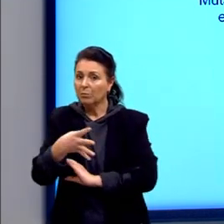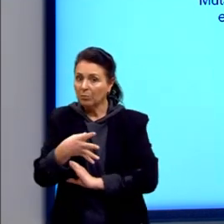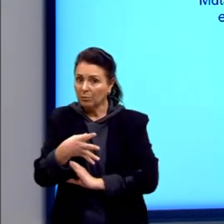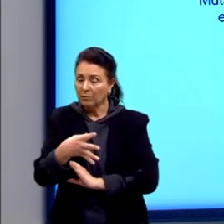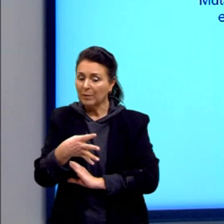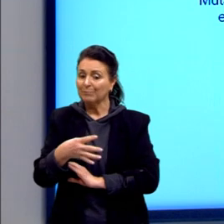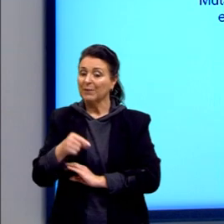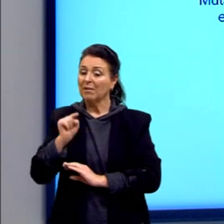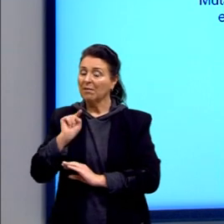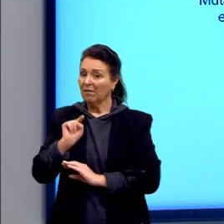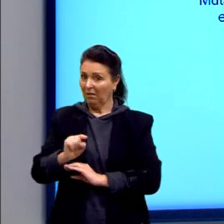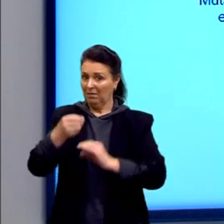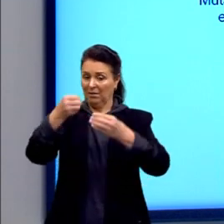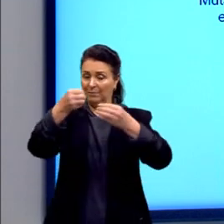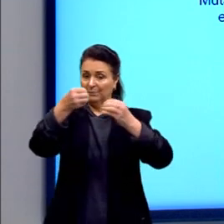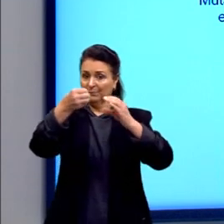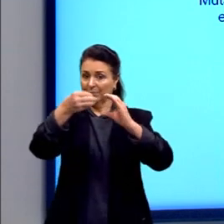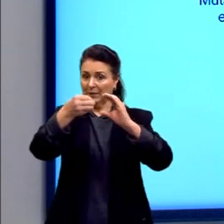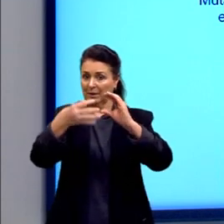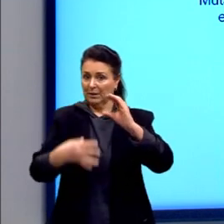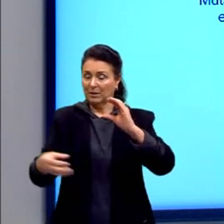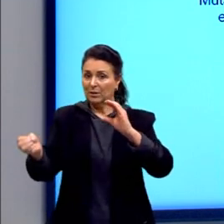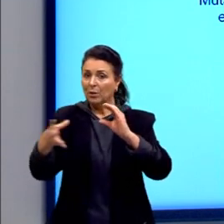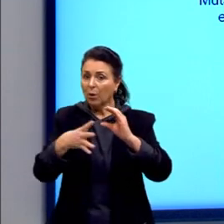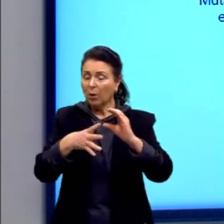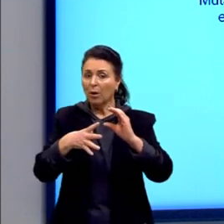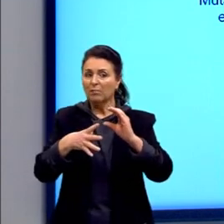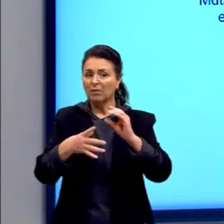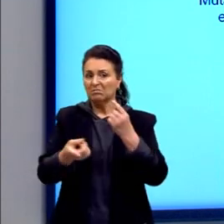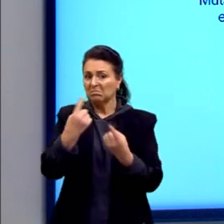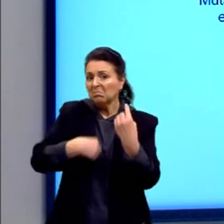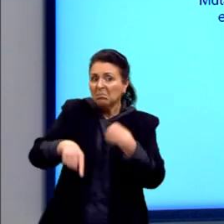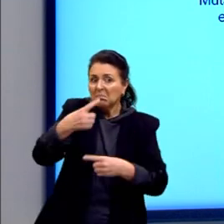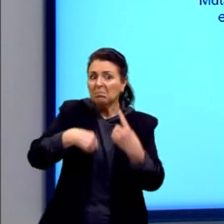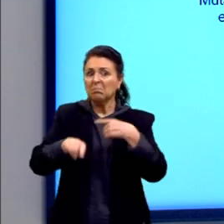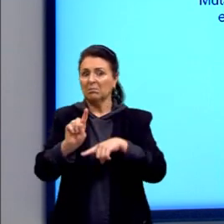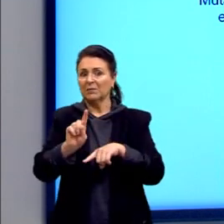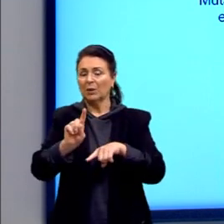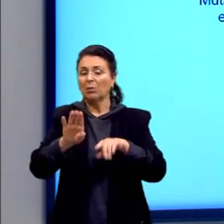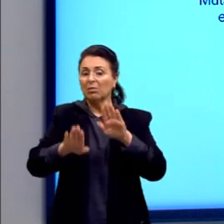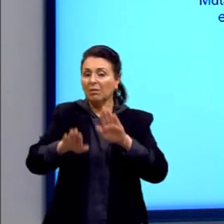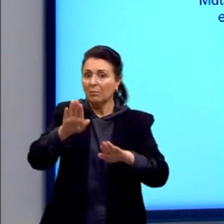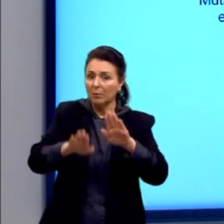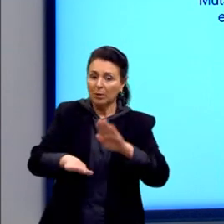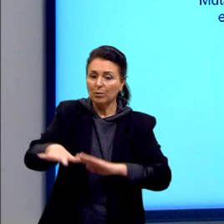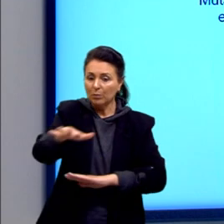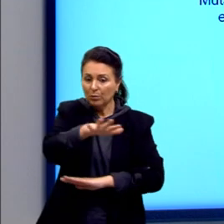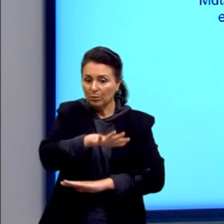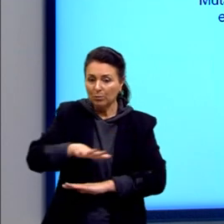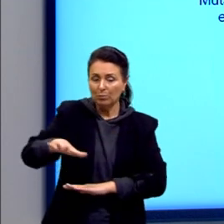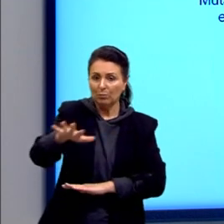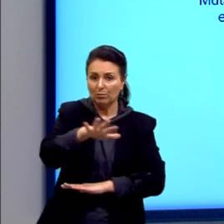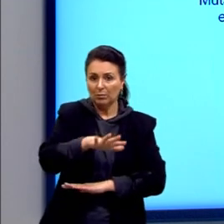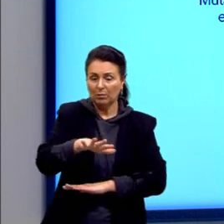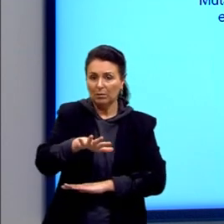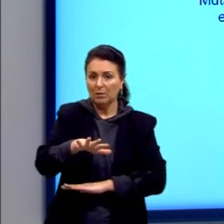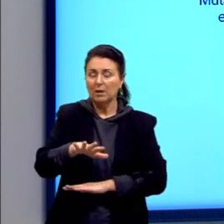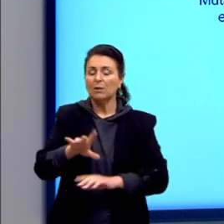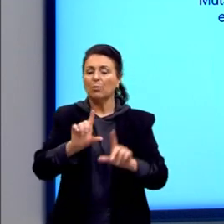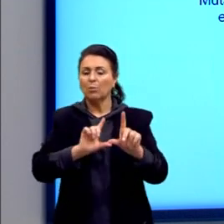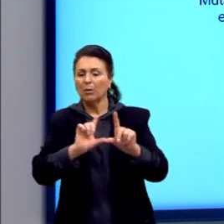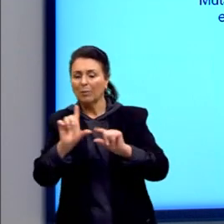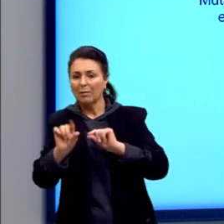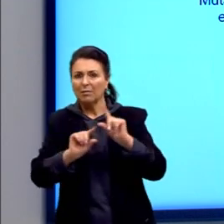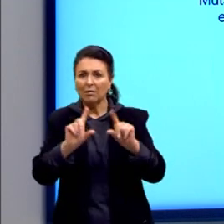característica nova vai ser selecionada, vai ter sucesso ou não, vai depender do ambiente. Então, isso é seleção